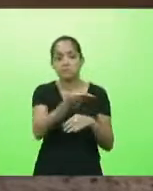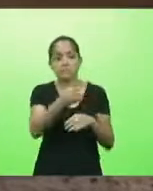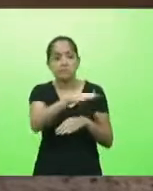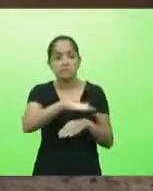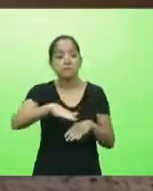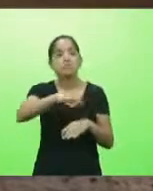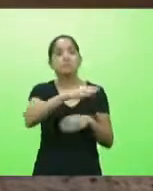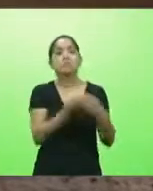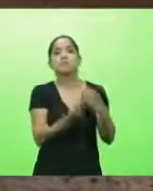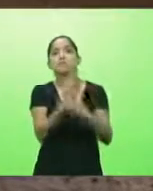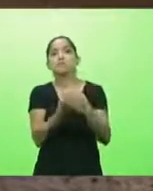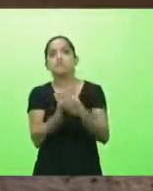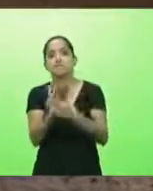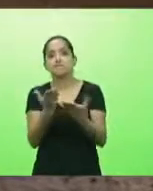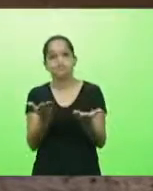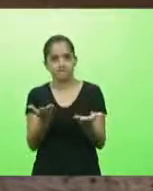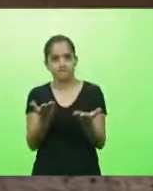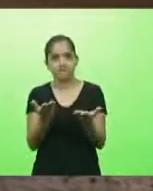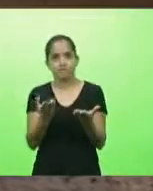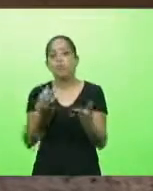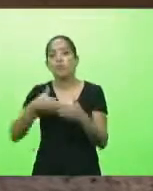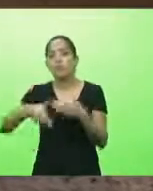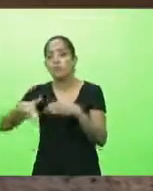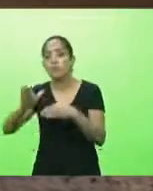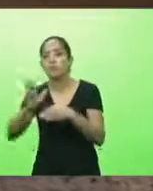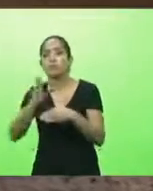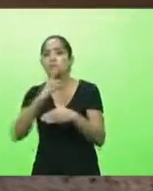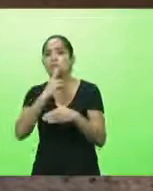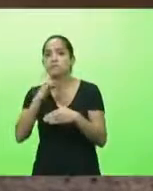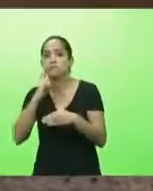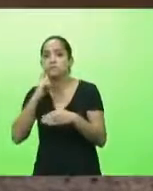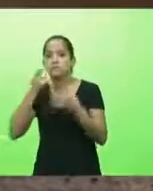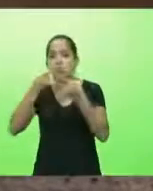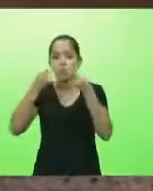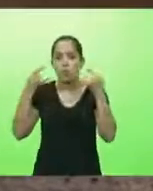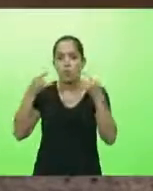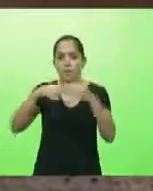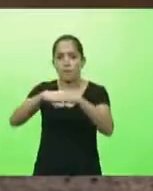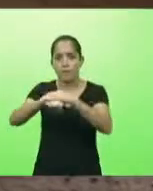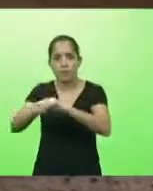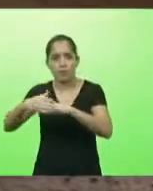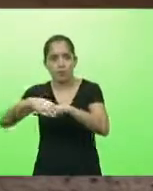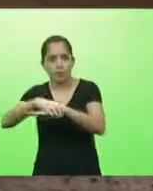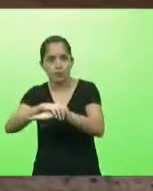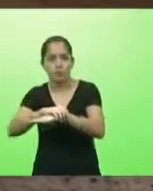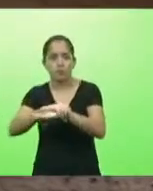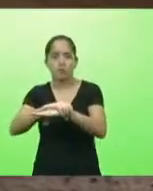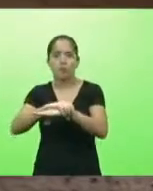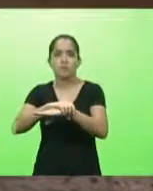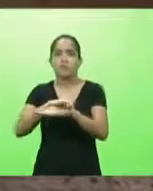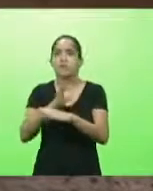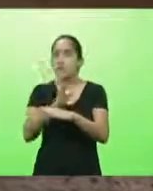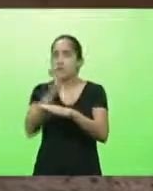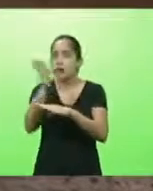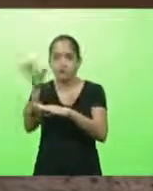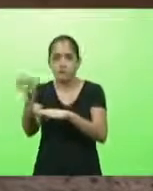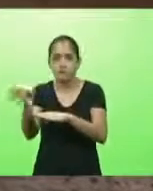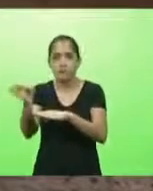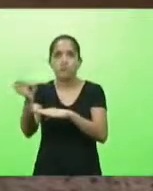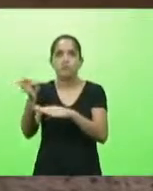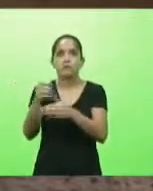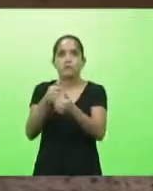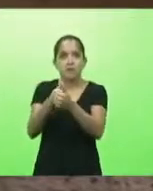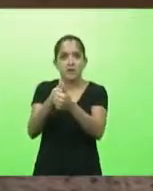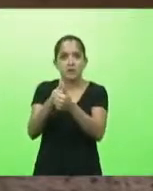restaurante é uso de de máscara bota o luva eu almocei aqui no restaurante restaurante pimentas